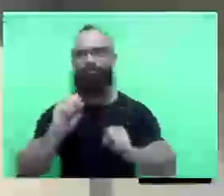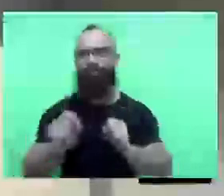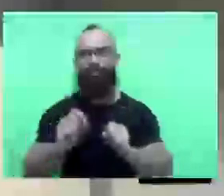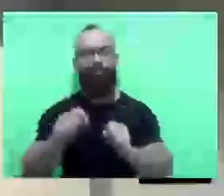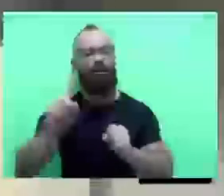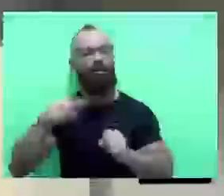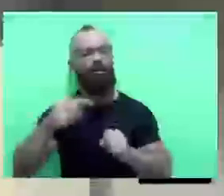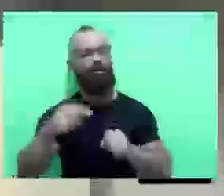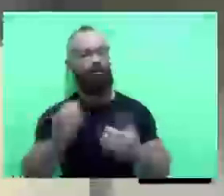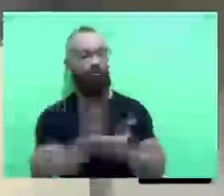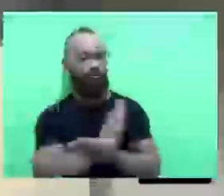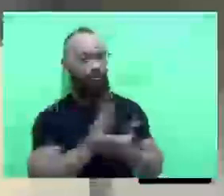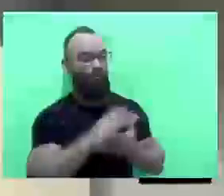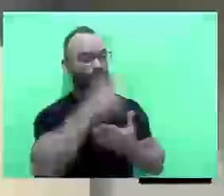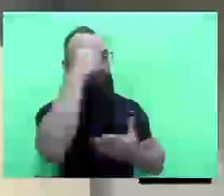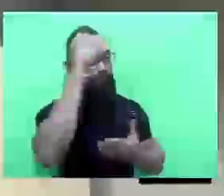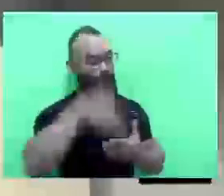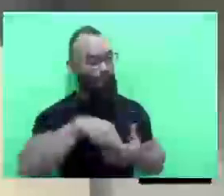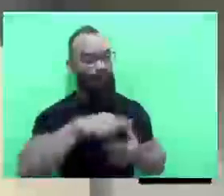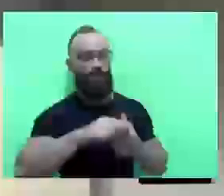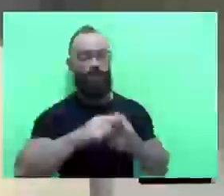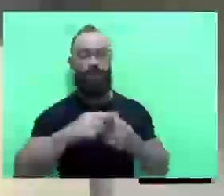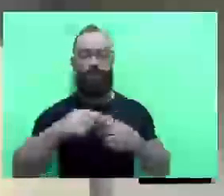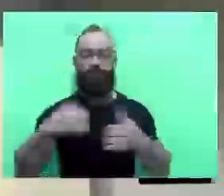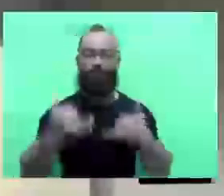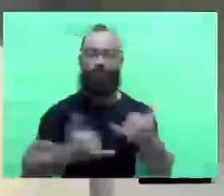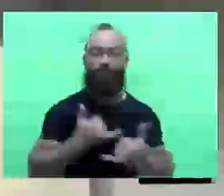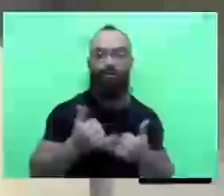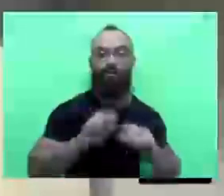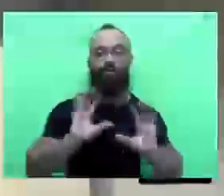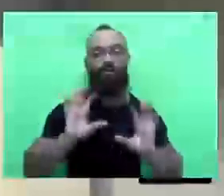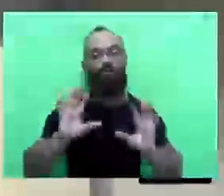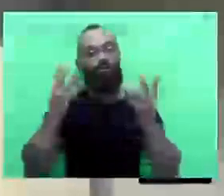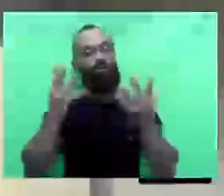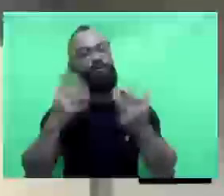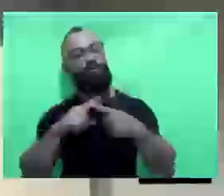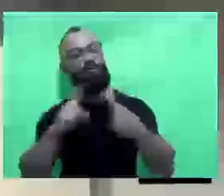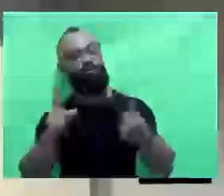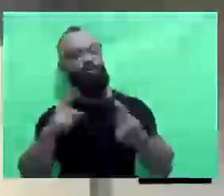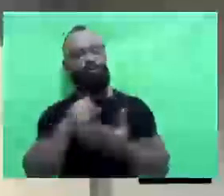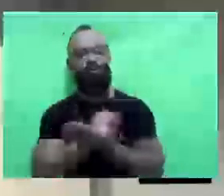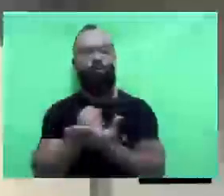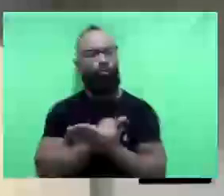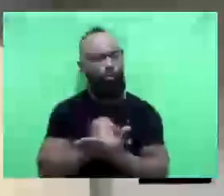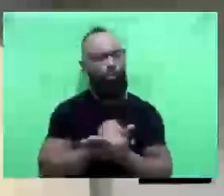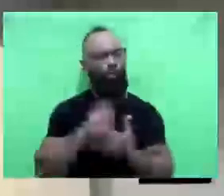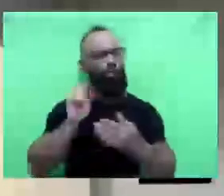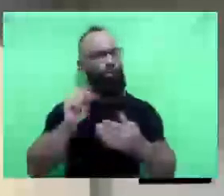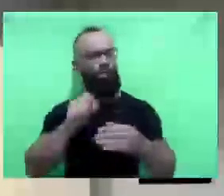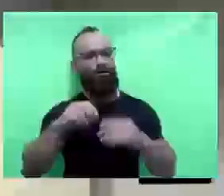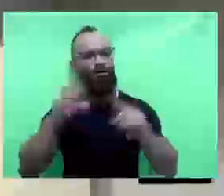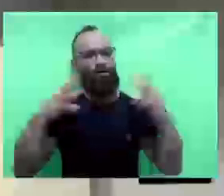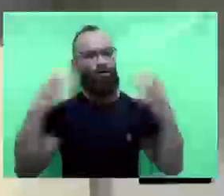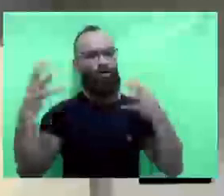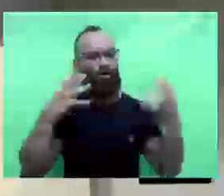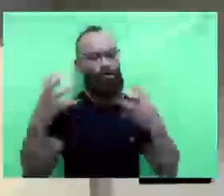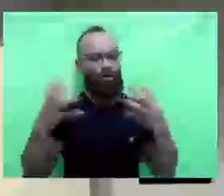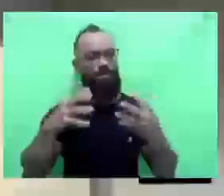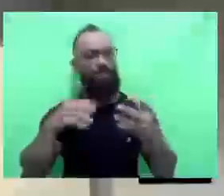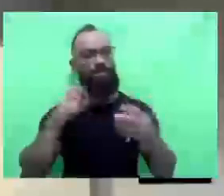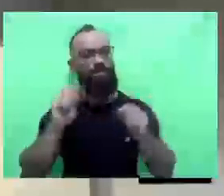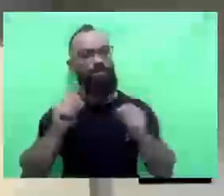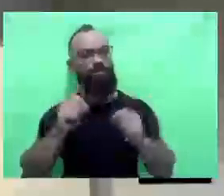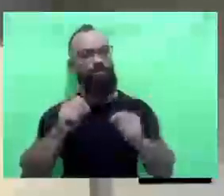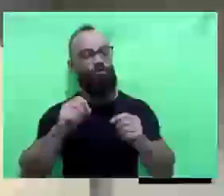é lazer, essa prática de som automotivo, e, obviamente, o a gente tem que controlar é que o lazer de uns não estraguem o